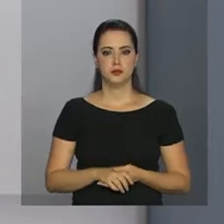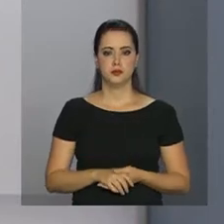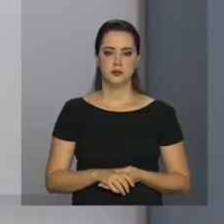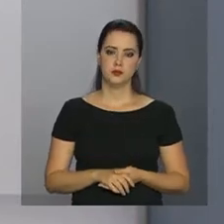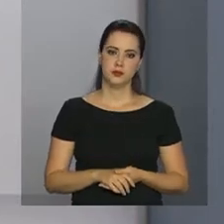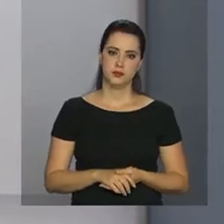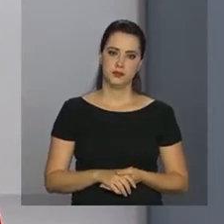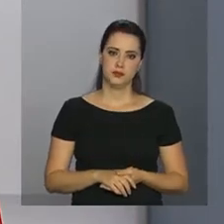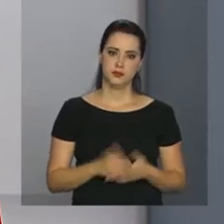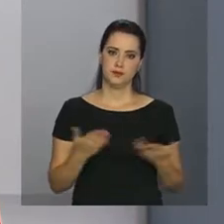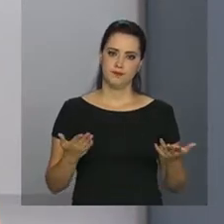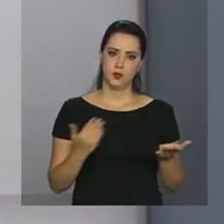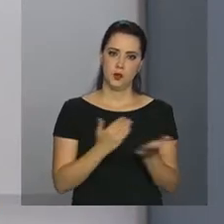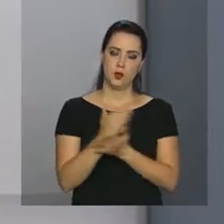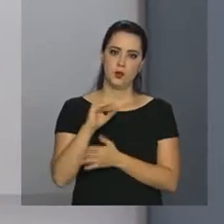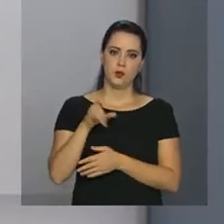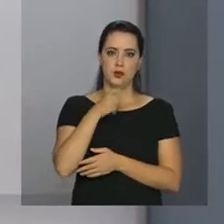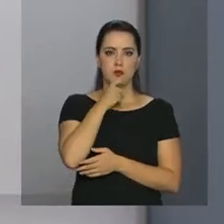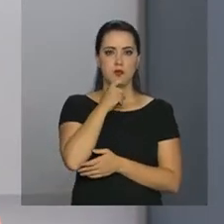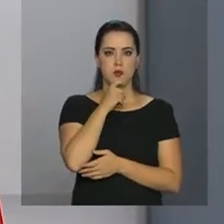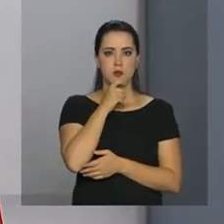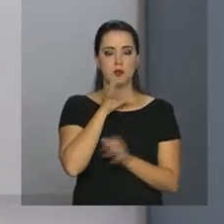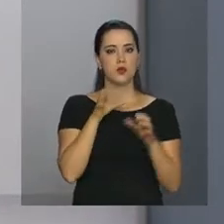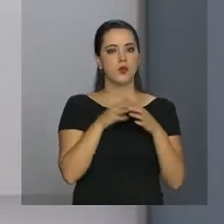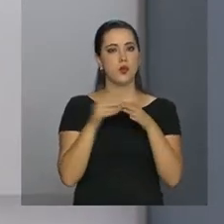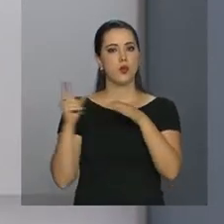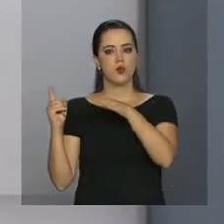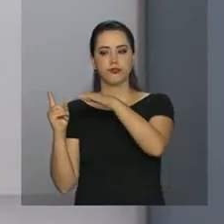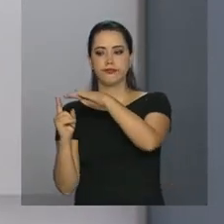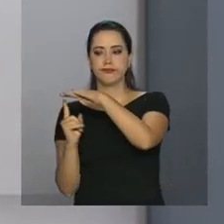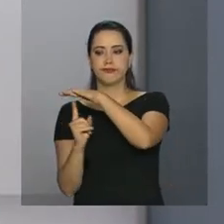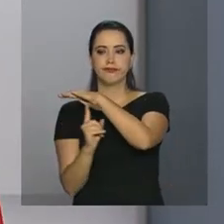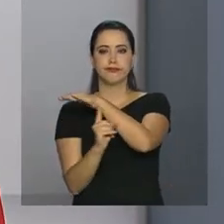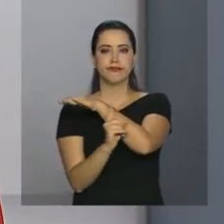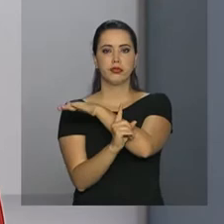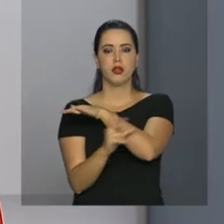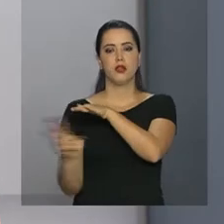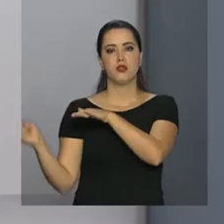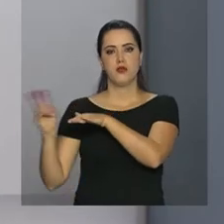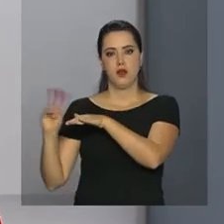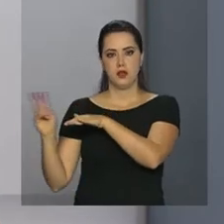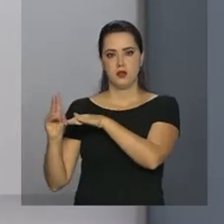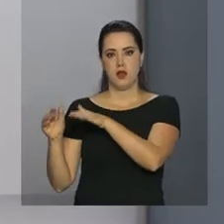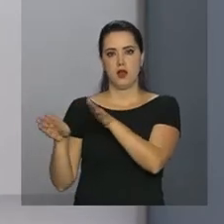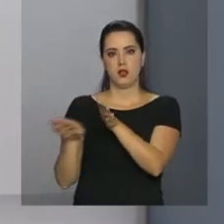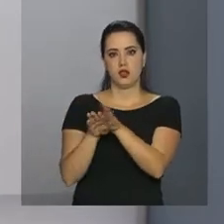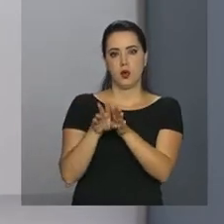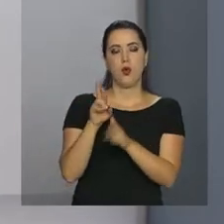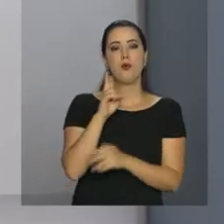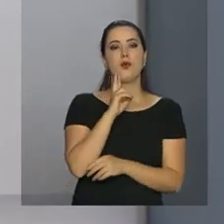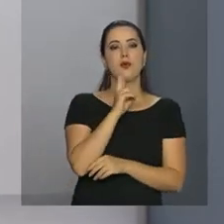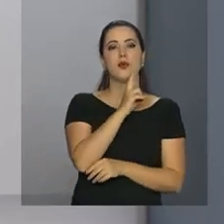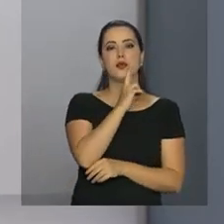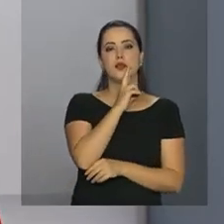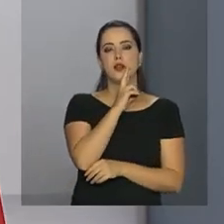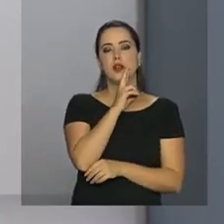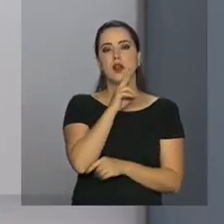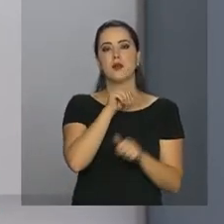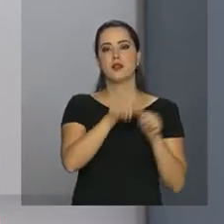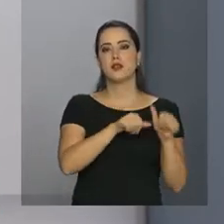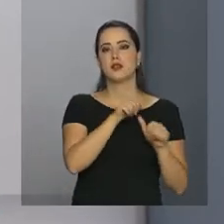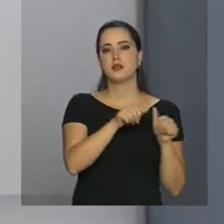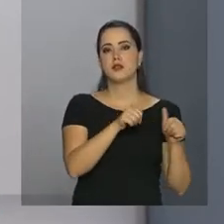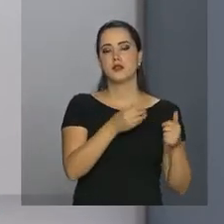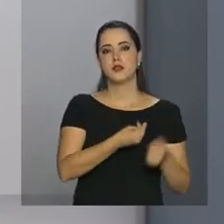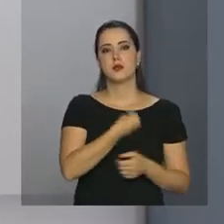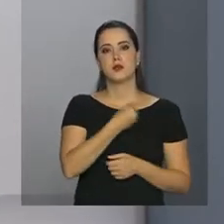E olha, no começo de julho, os imigrantes venezuelanos que chegaram ao Brasil por Roraima seguiram no processo de interiorização com a transferência